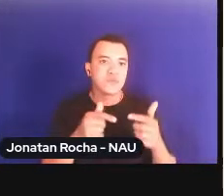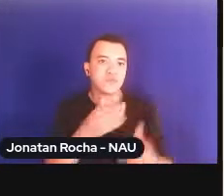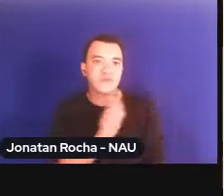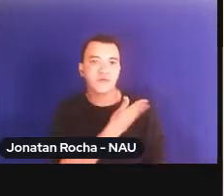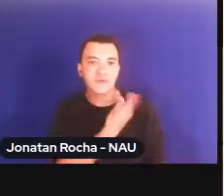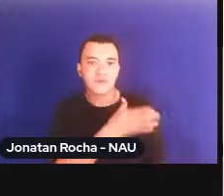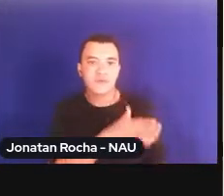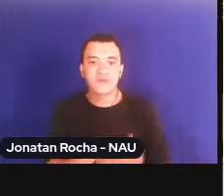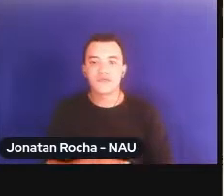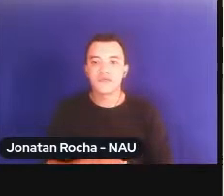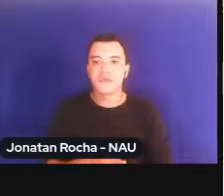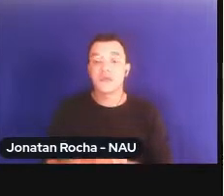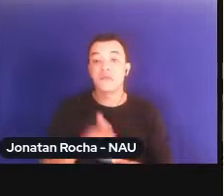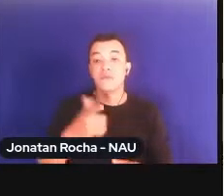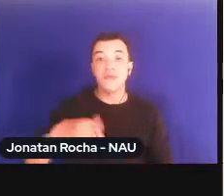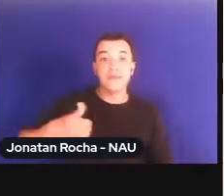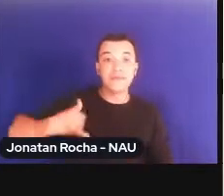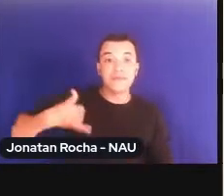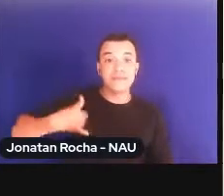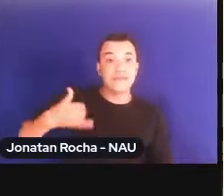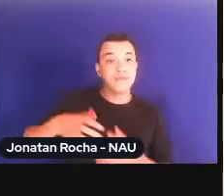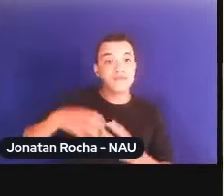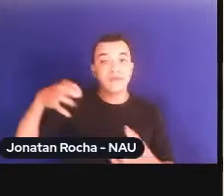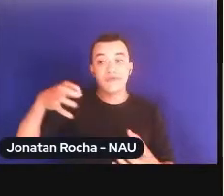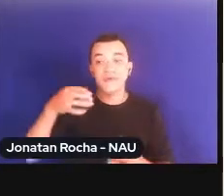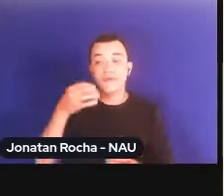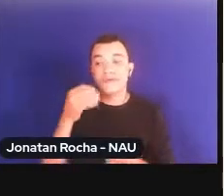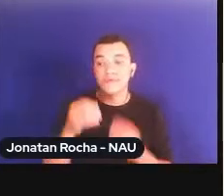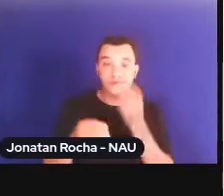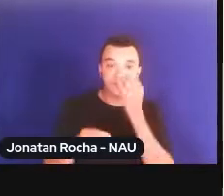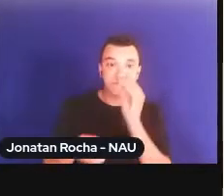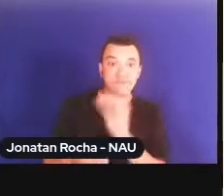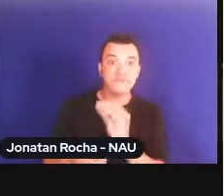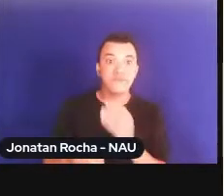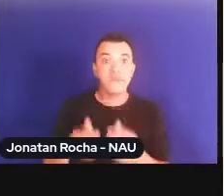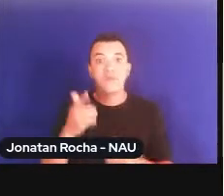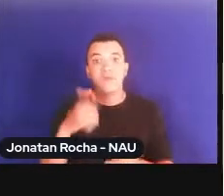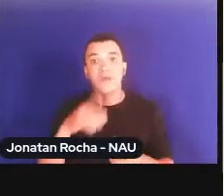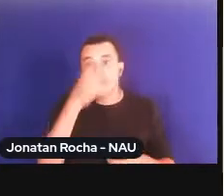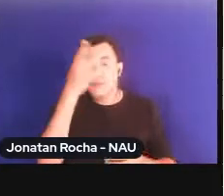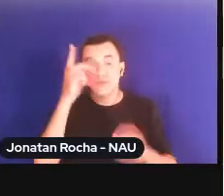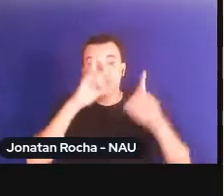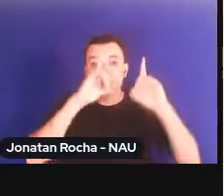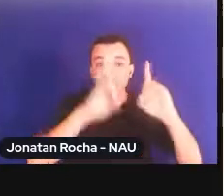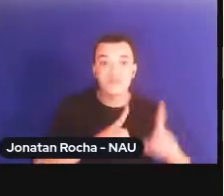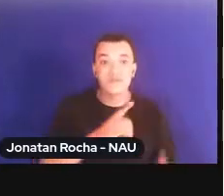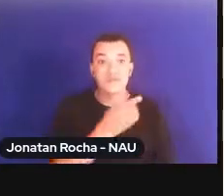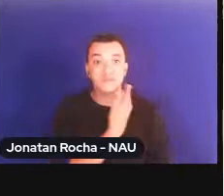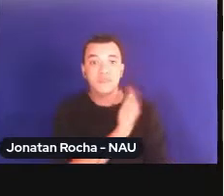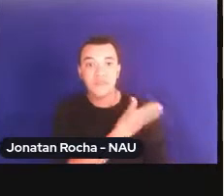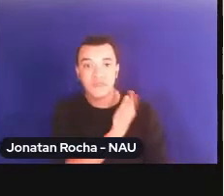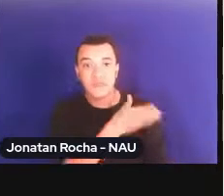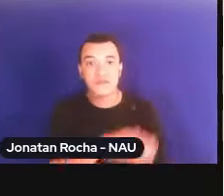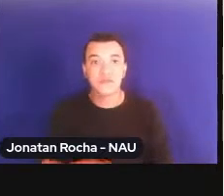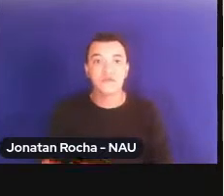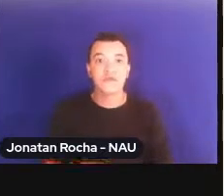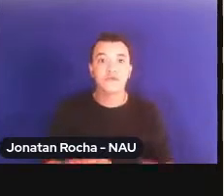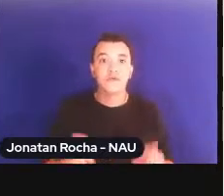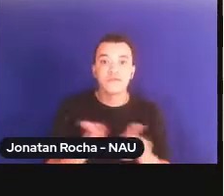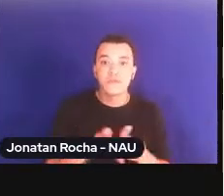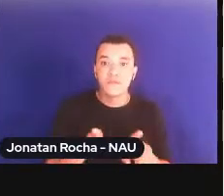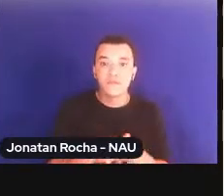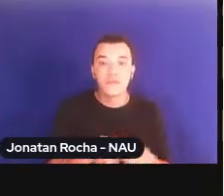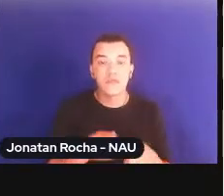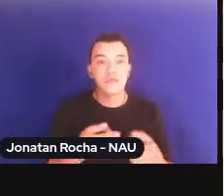as discriminações da pessoa com deficiência, a discriminação também que sofre no acesso ao mercado de